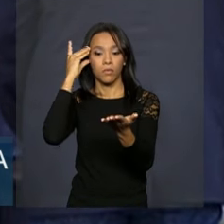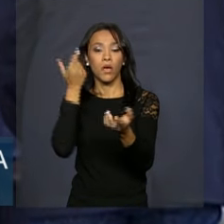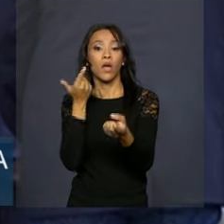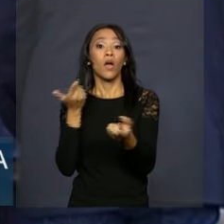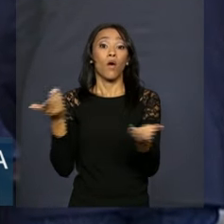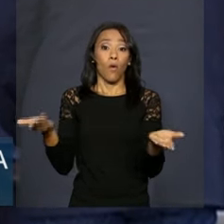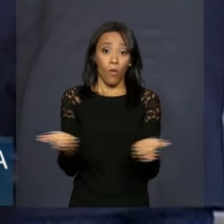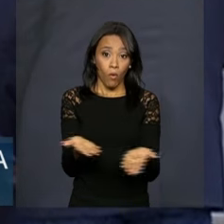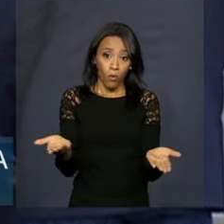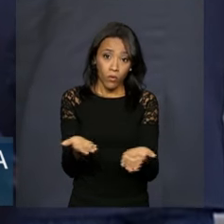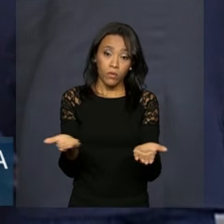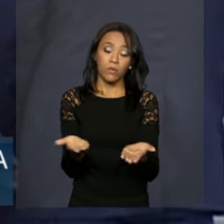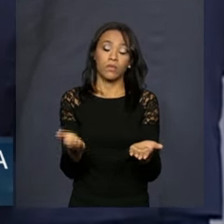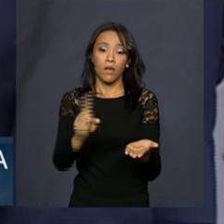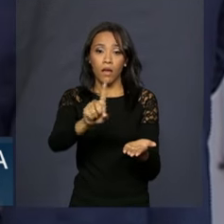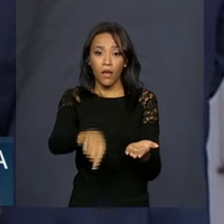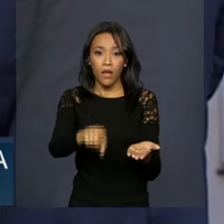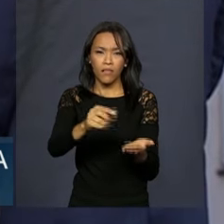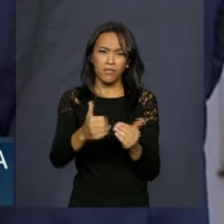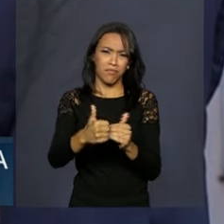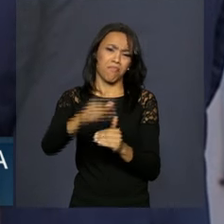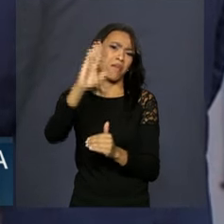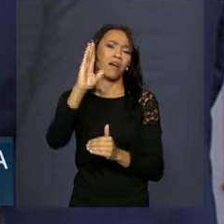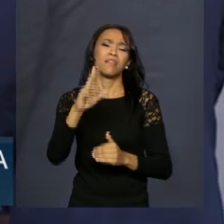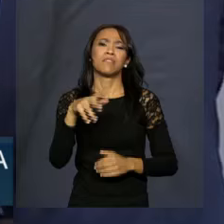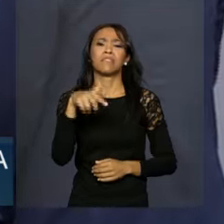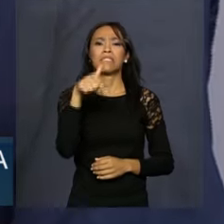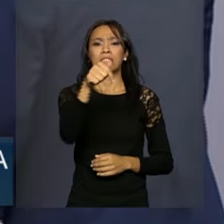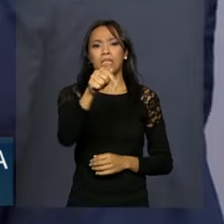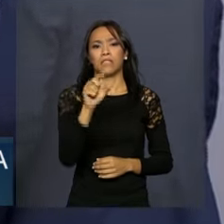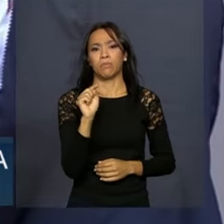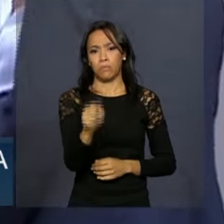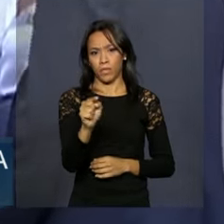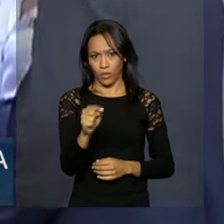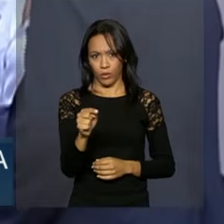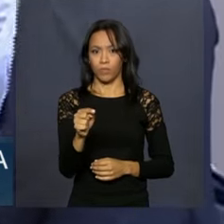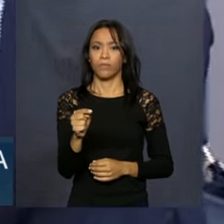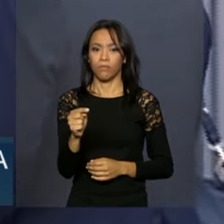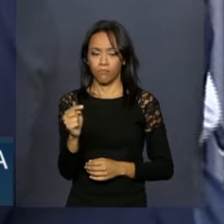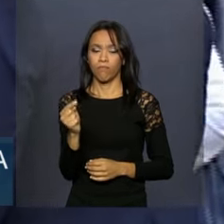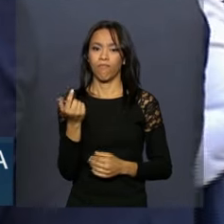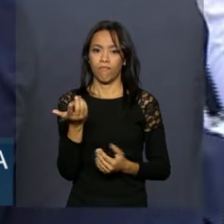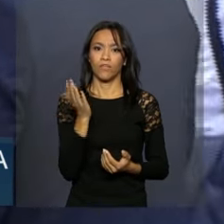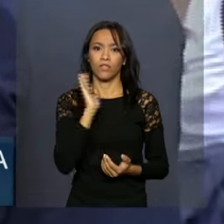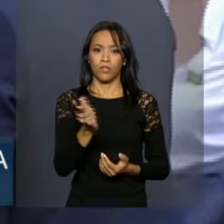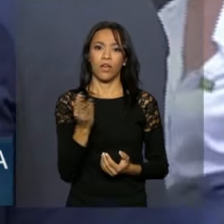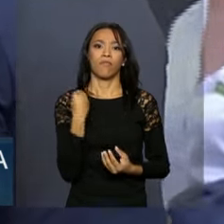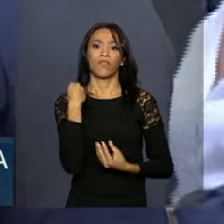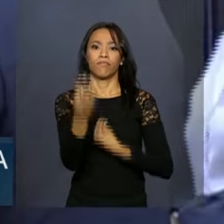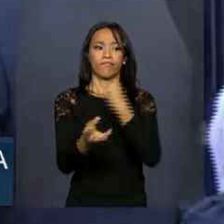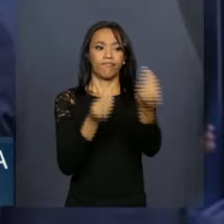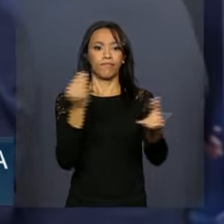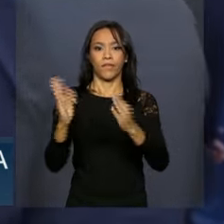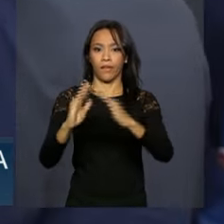E hoje são cerca de... são mais de 7 mil unidades entregues em todo o país.